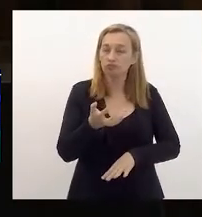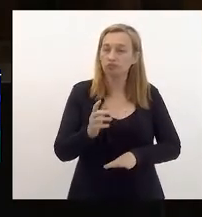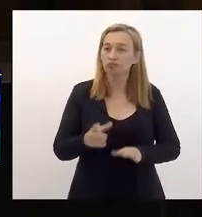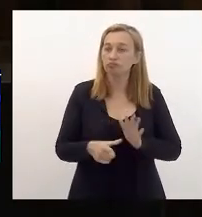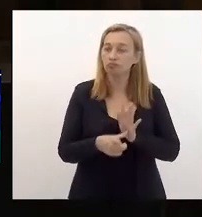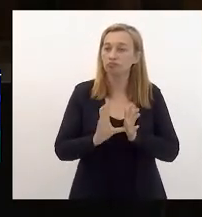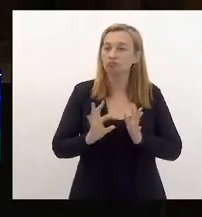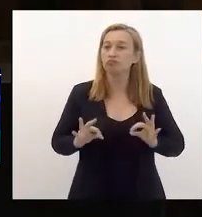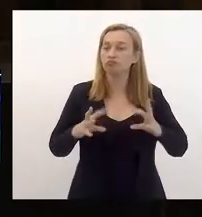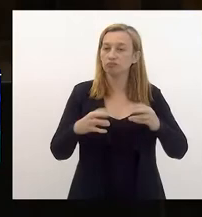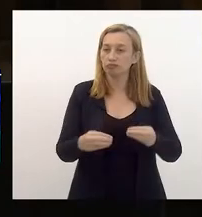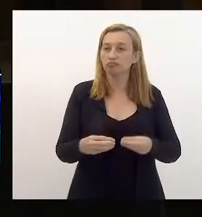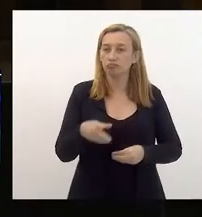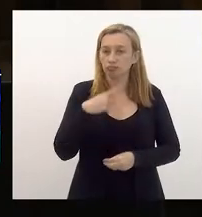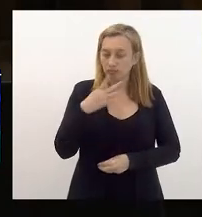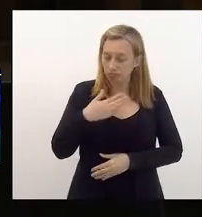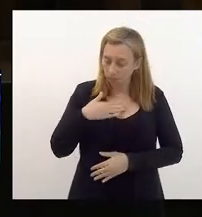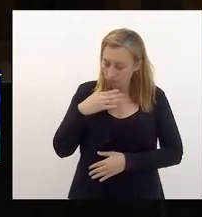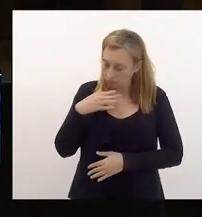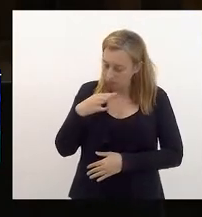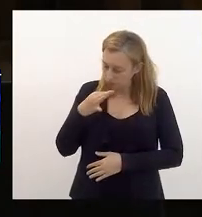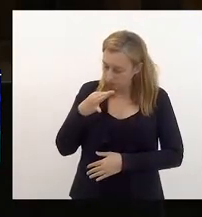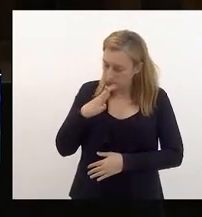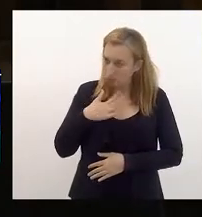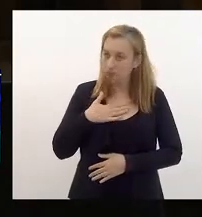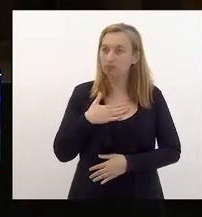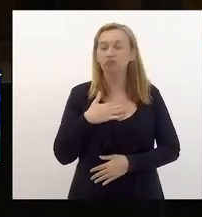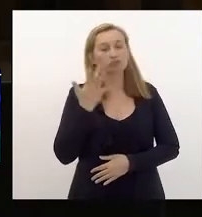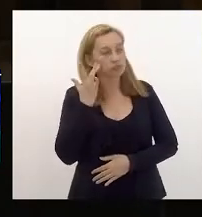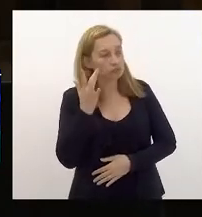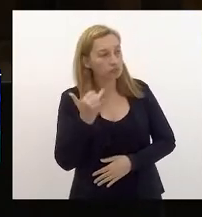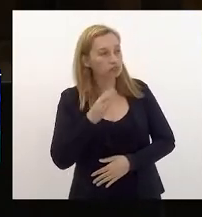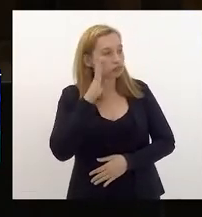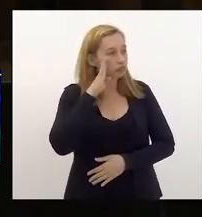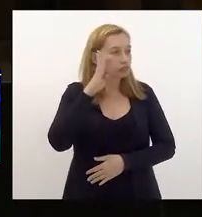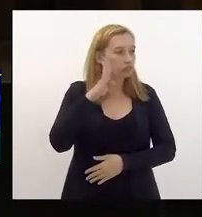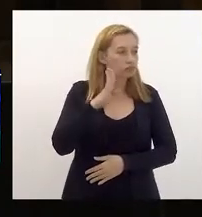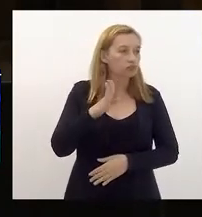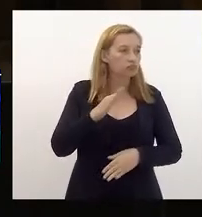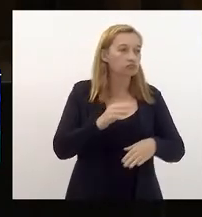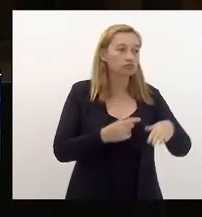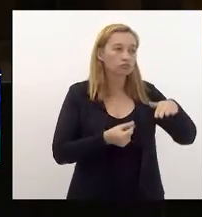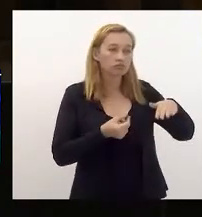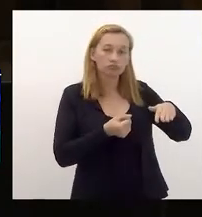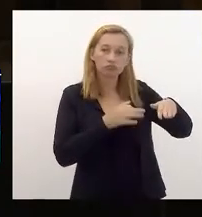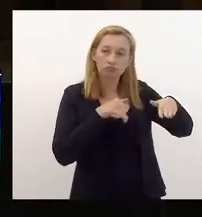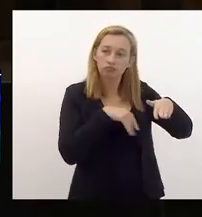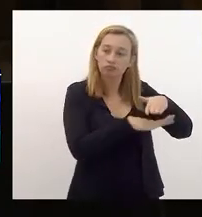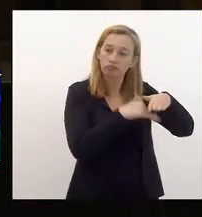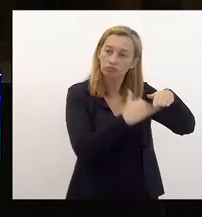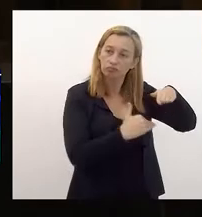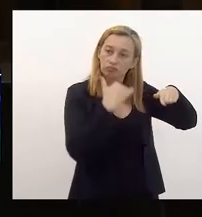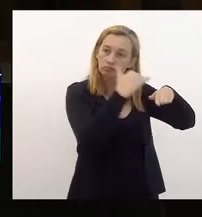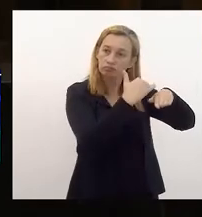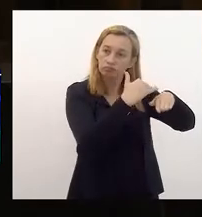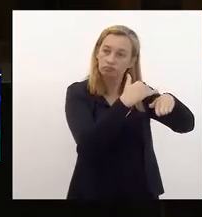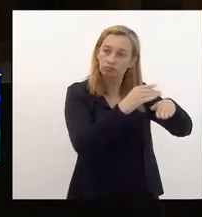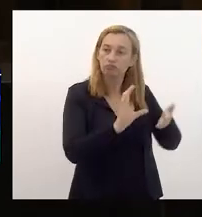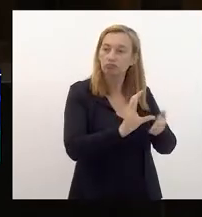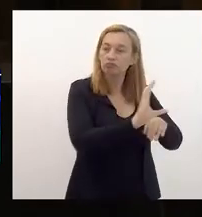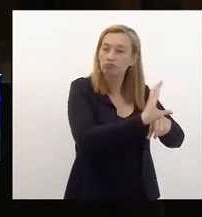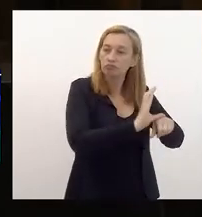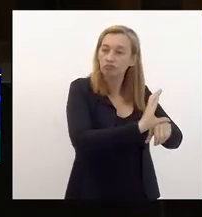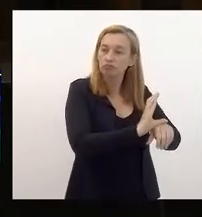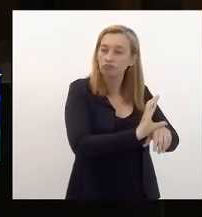mais nada, destacar a minha posição de que acho fundamental de que o Fundo Soberano se constitua como um